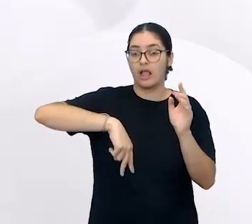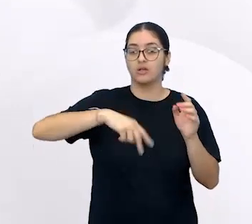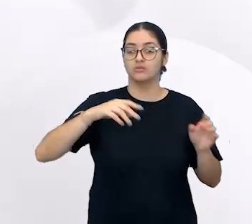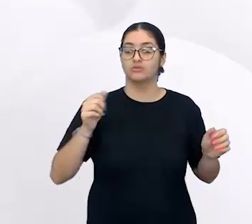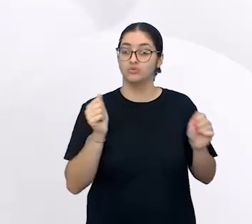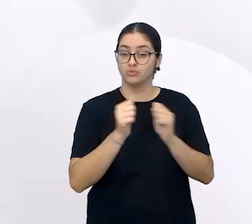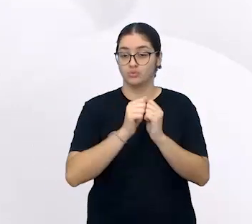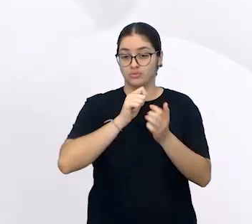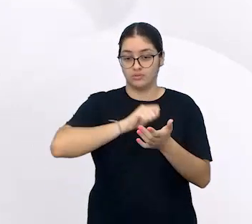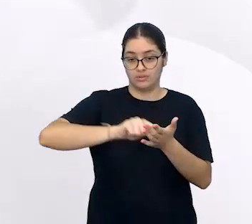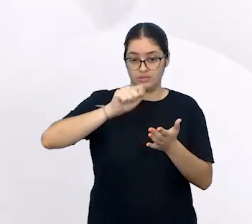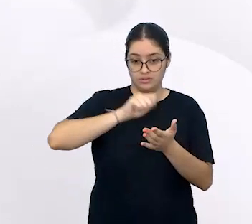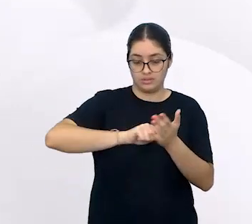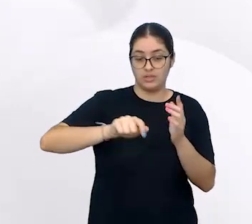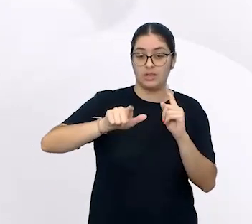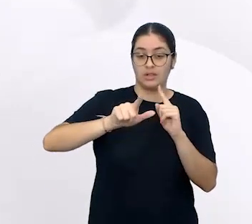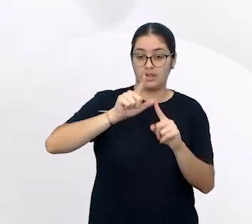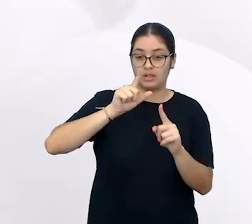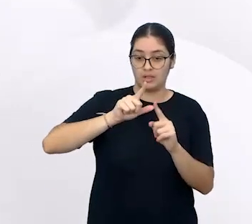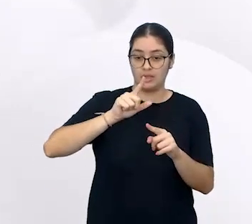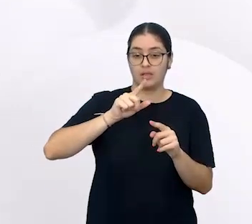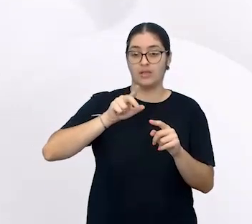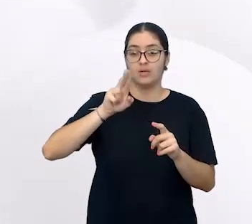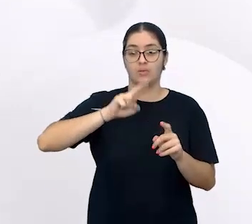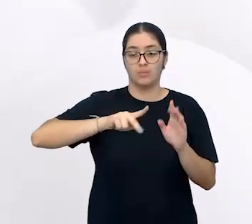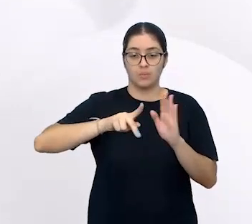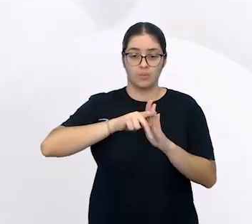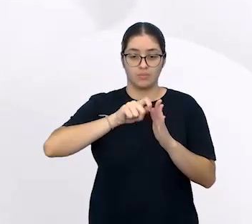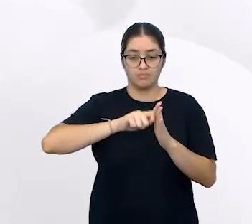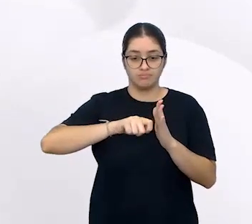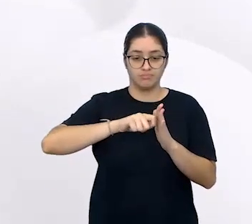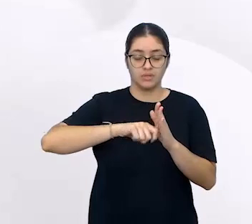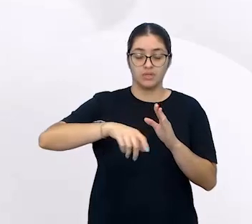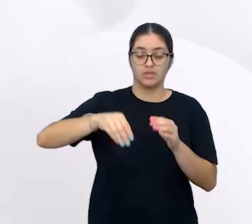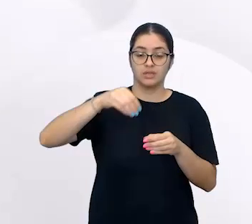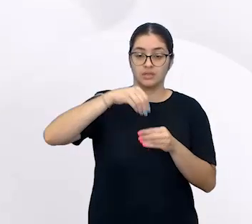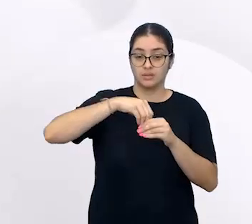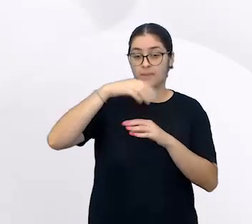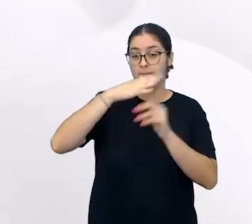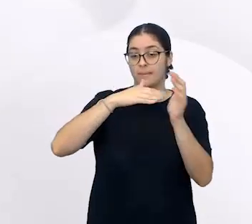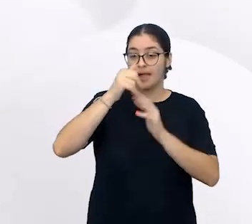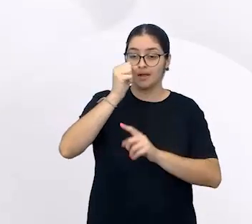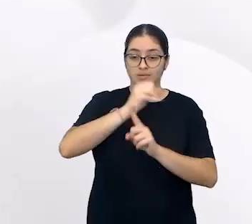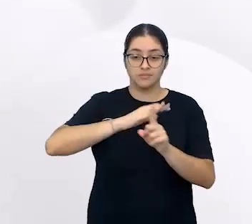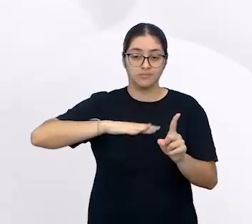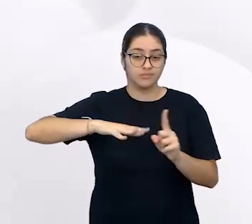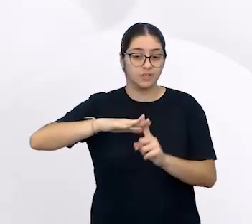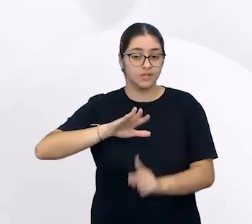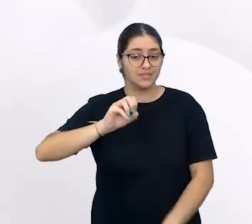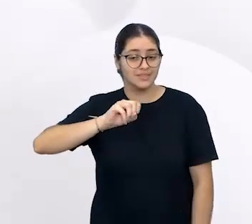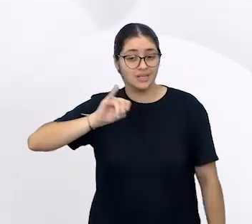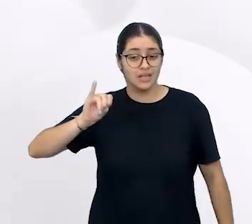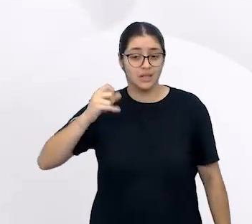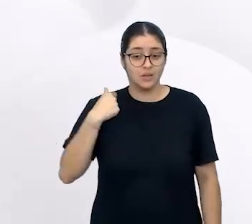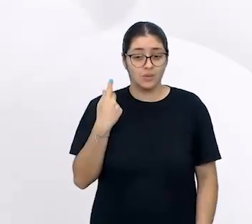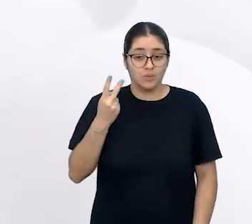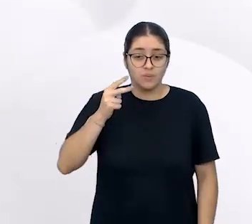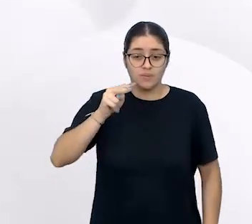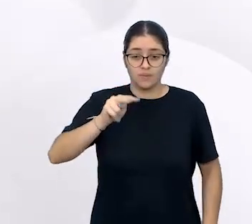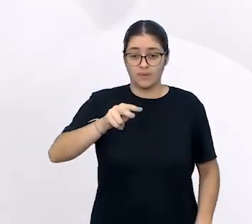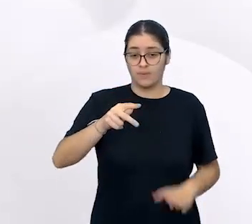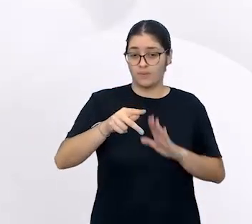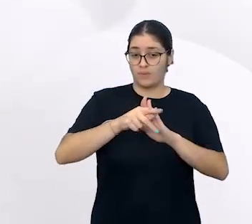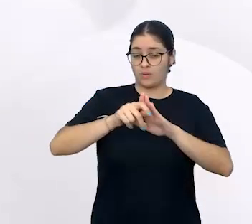E o letramento, uso competente da leitura e da escrita dentro das práticas sociais. Então, se a gente olhar para esse quadro,